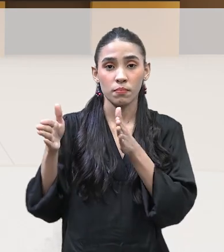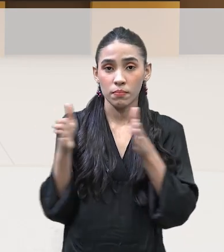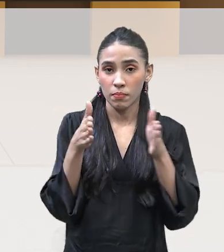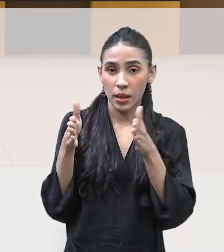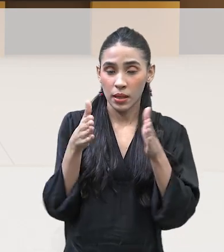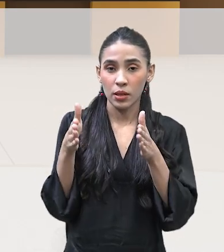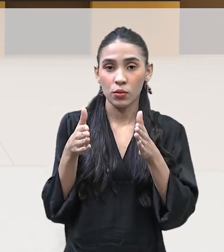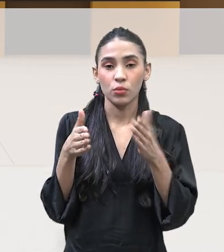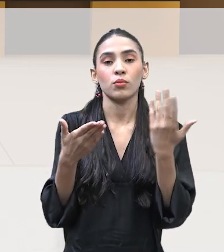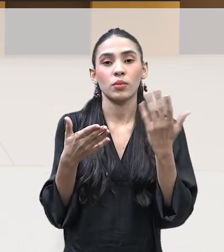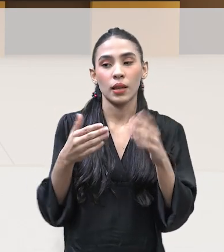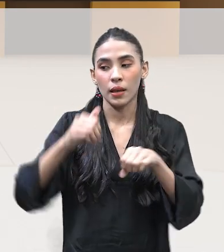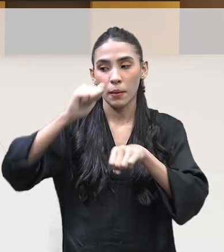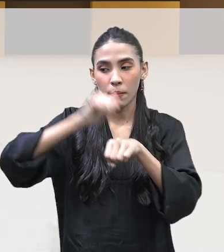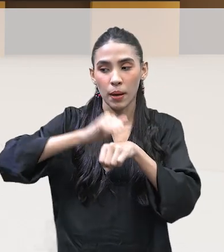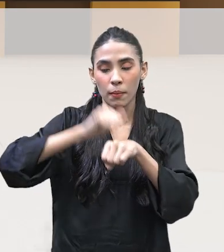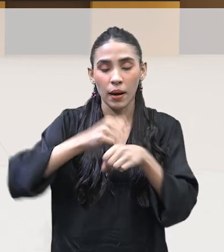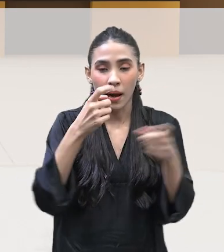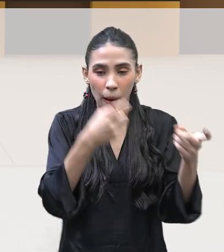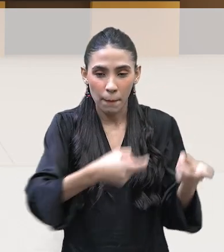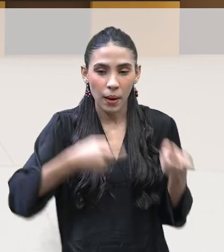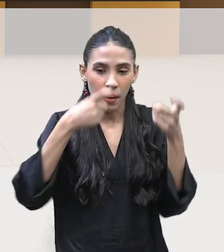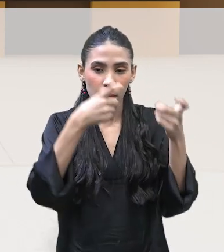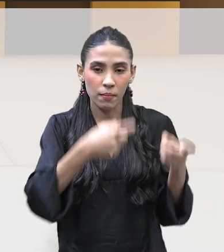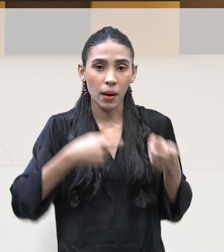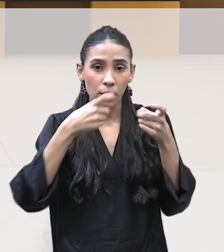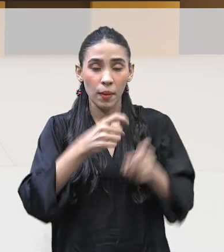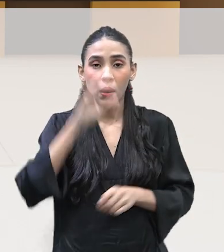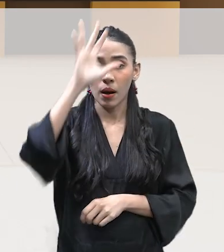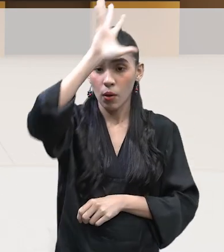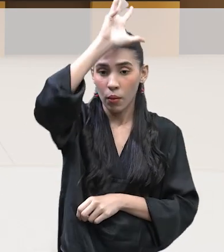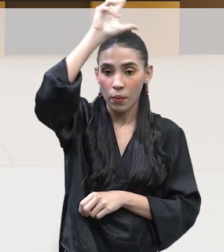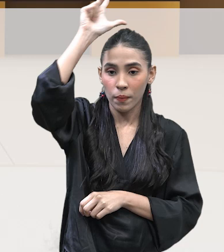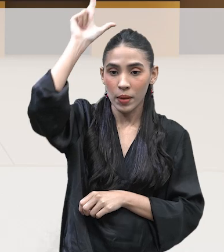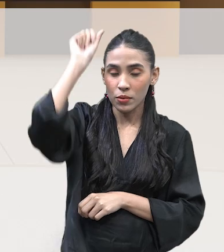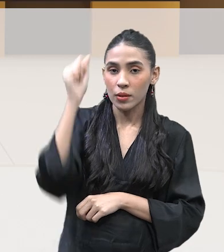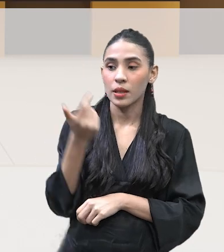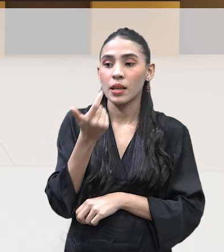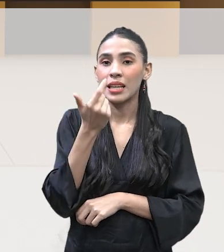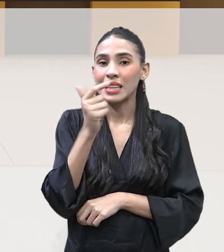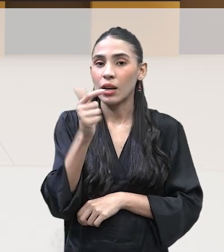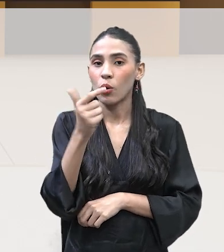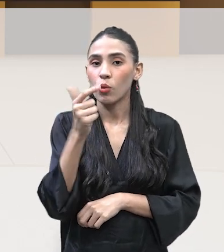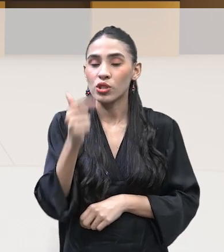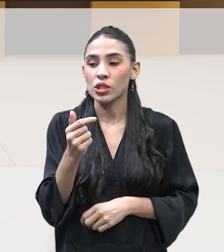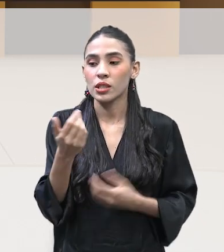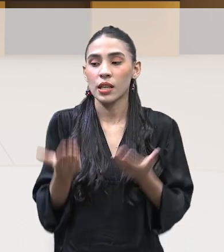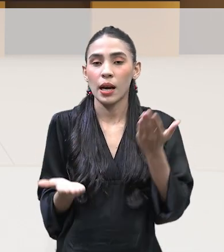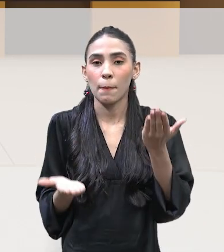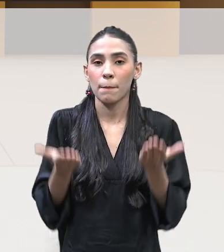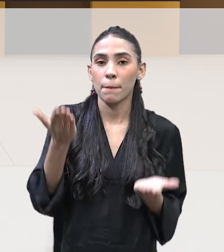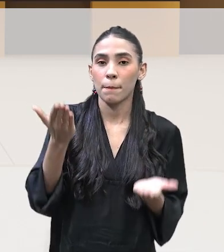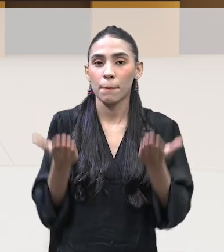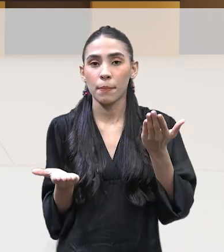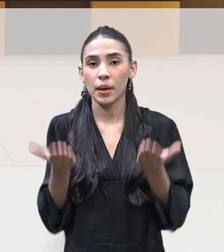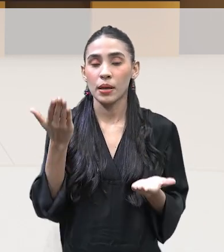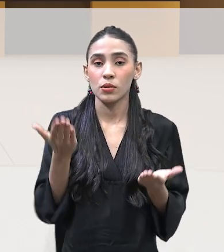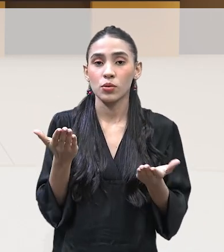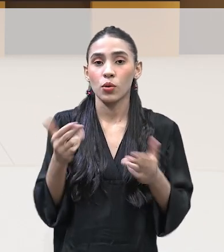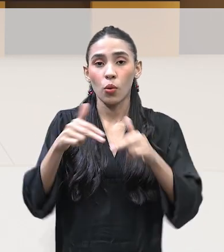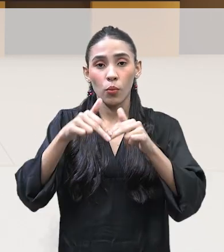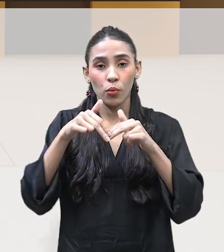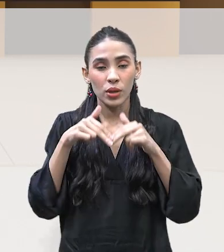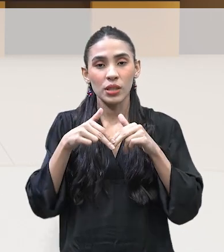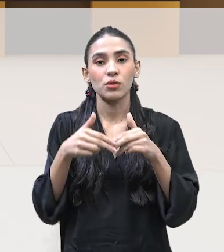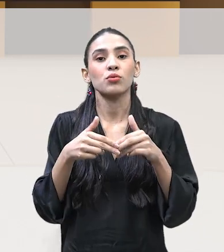que eram extraídas a castanha, o Amazonas não tinha a balança para pesar, e por isso que o mercado é ver do